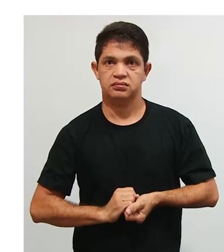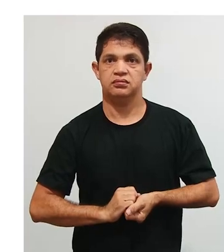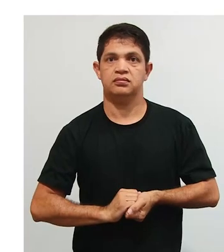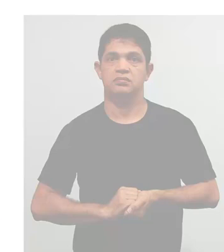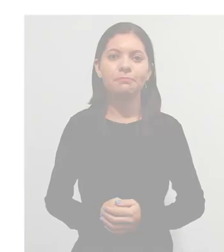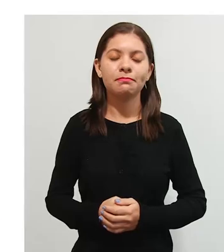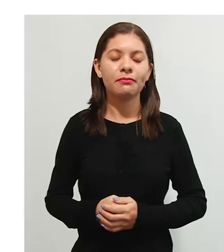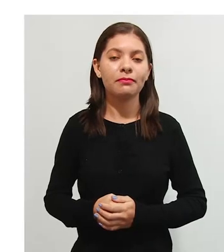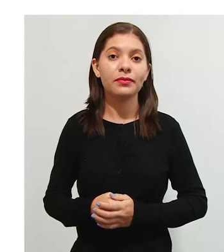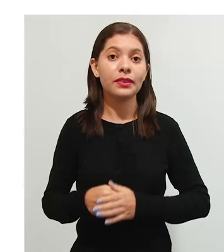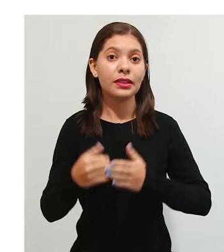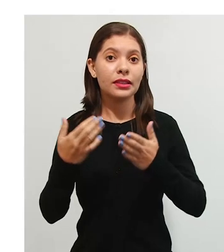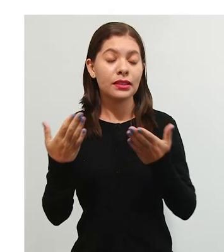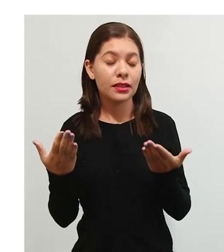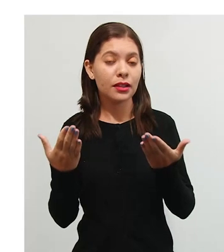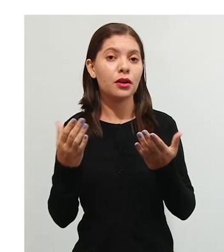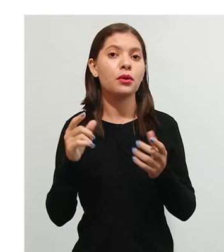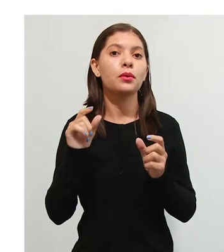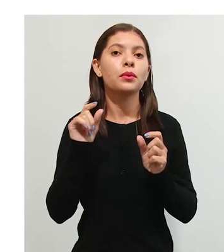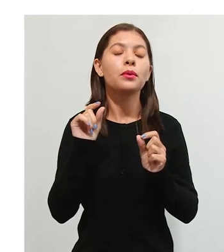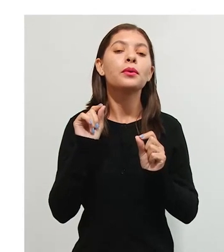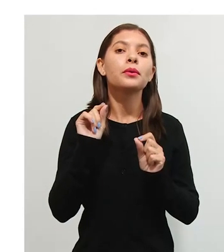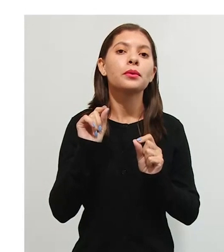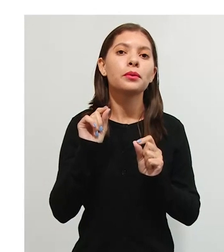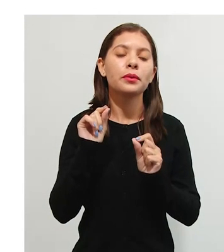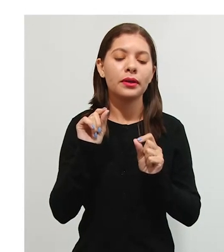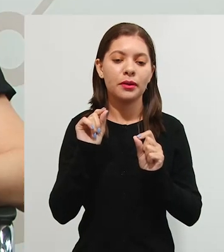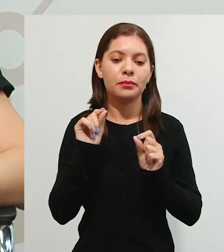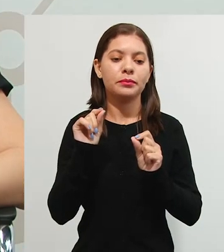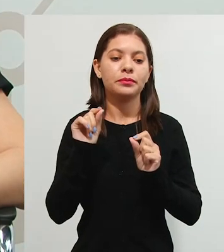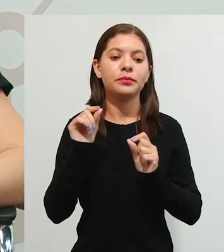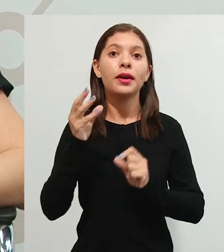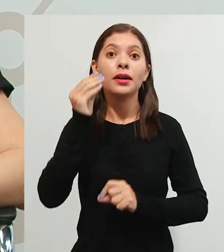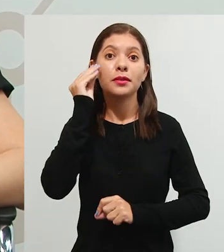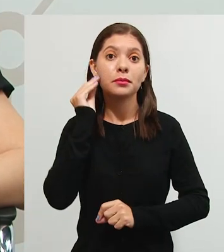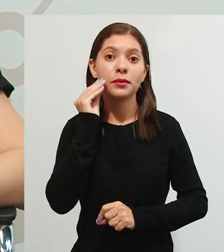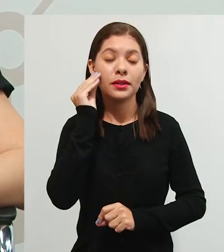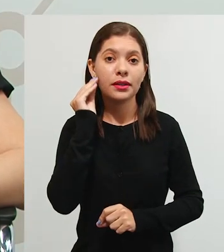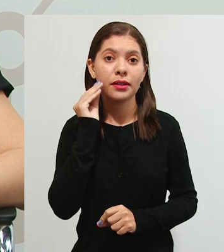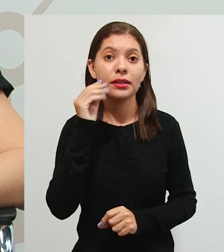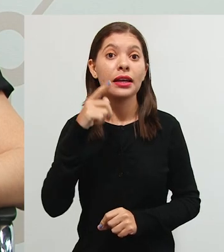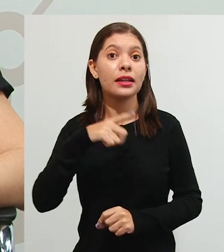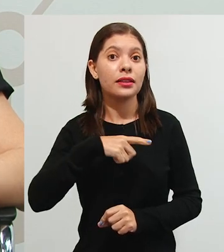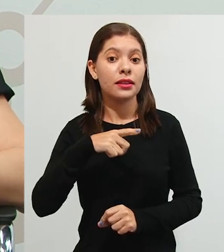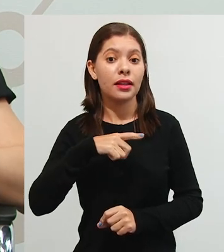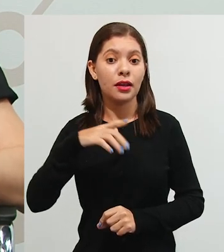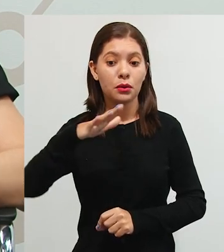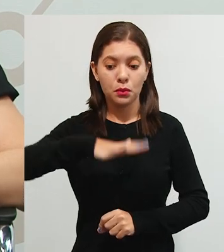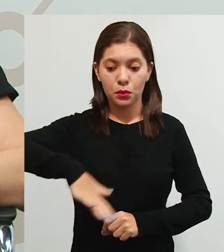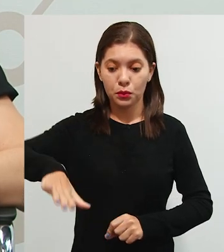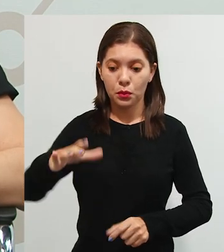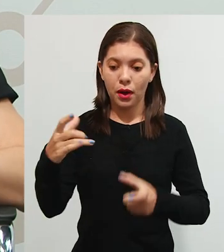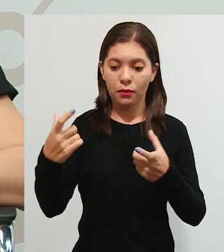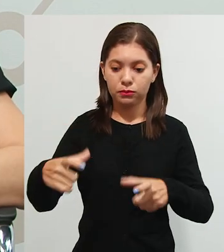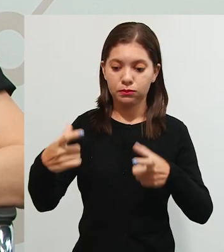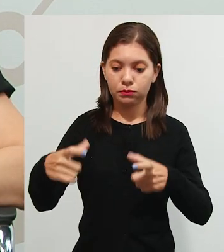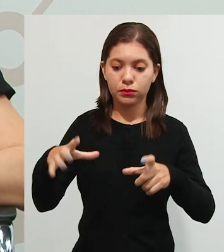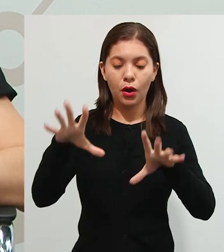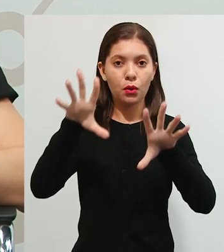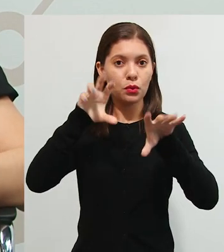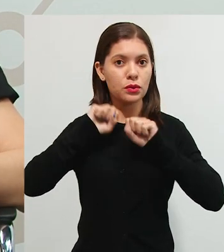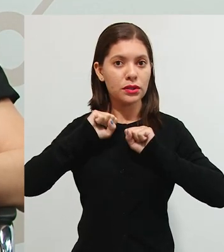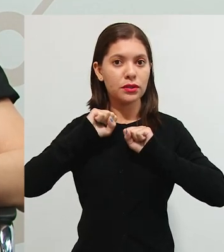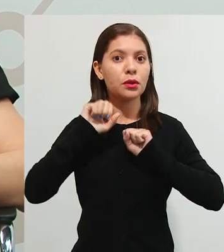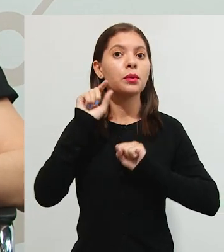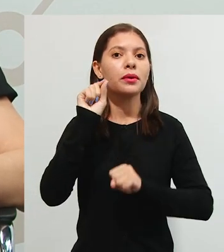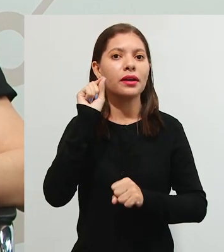experiências que eu tenho com o ambiente, eu vou adquirir a aprendizagem. Nota-se que aqui, até